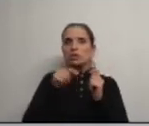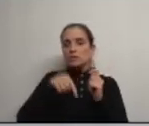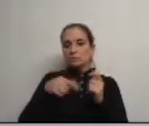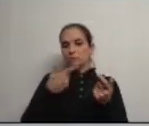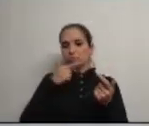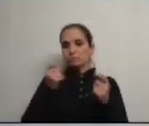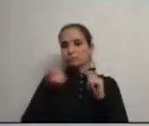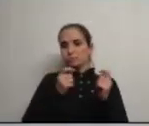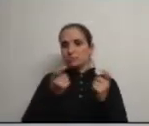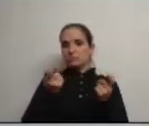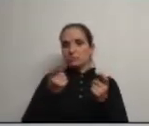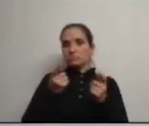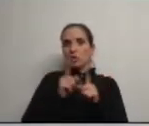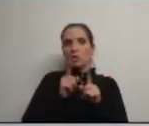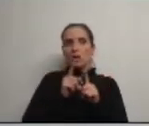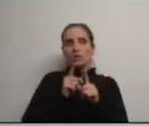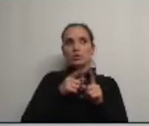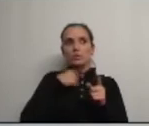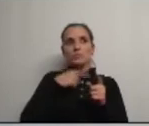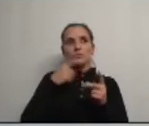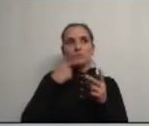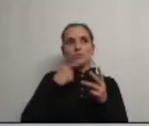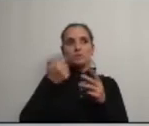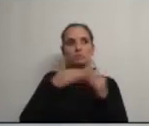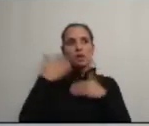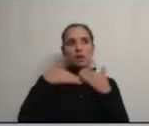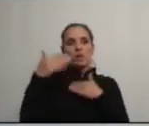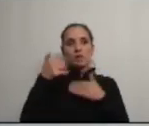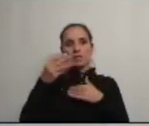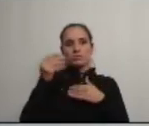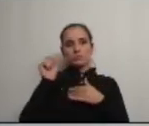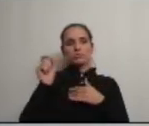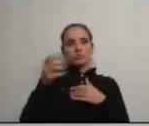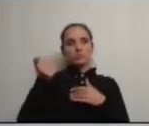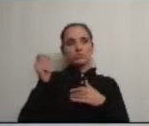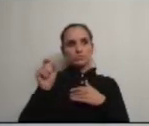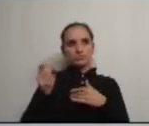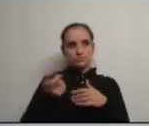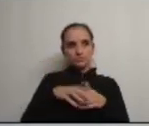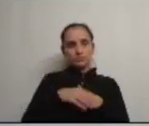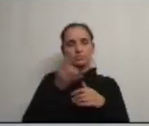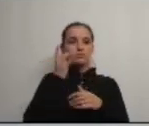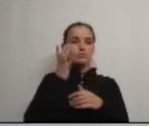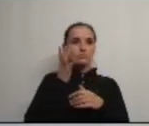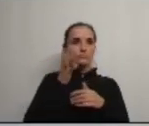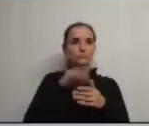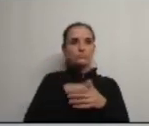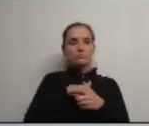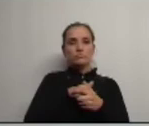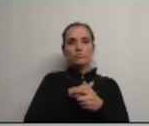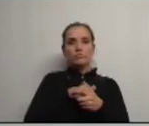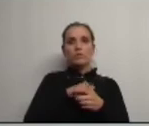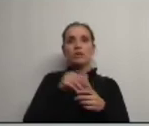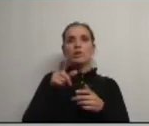discutir o Sr. Presidente está-nos a deixar vir-o lá constantemente os 5 minutos 10 minutos e um quarto de hora muito rápido um